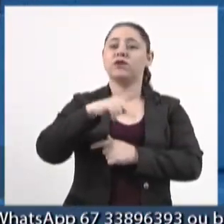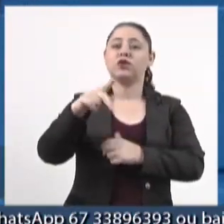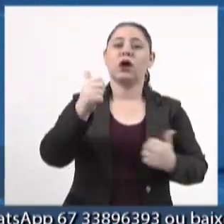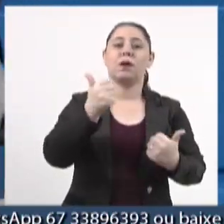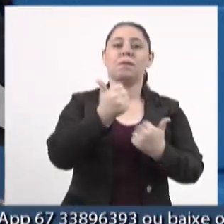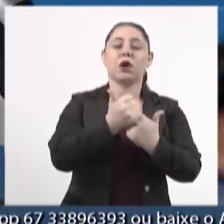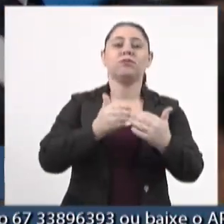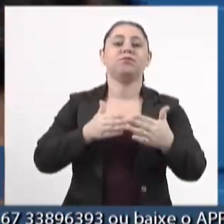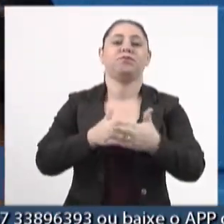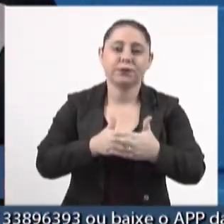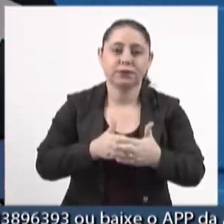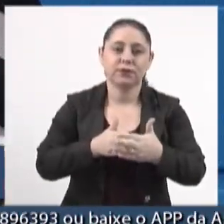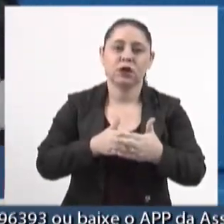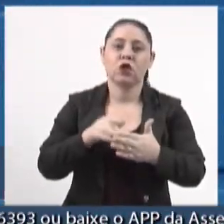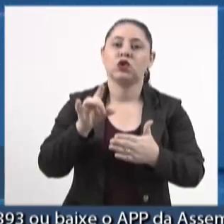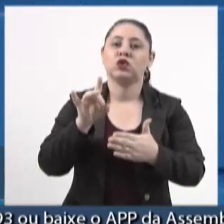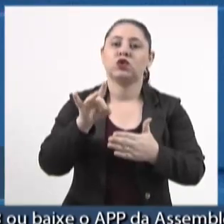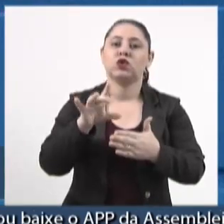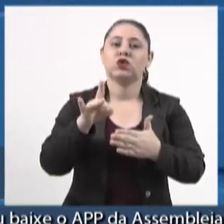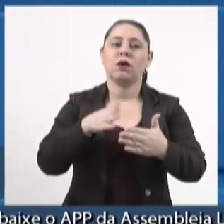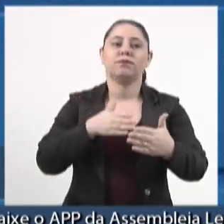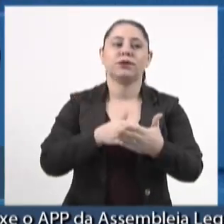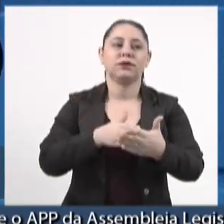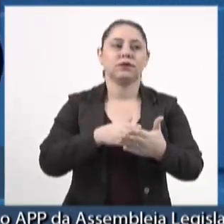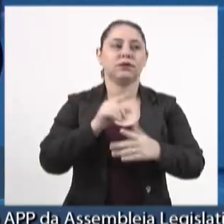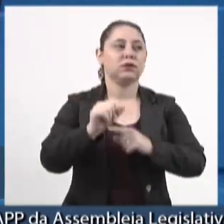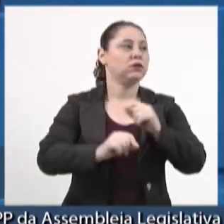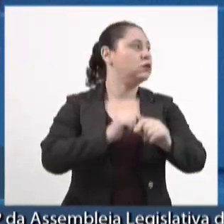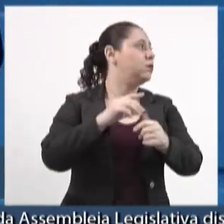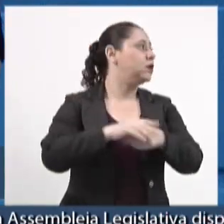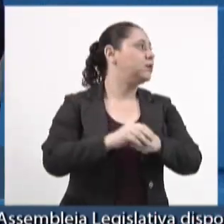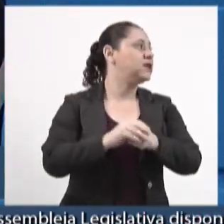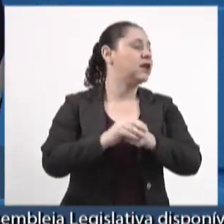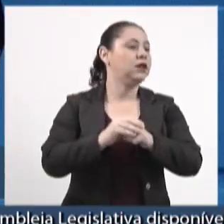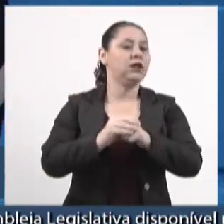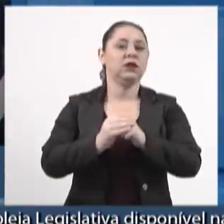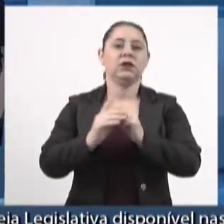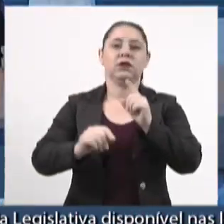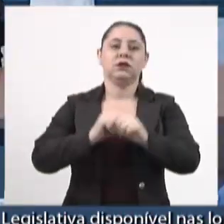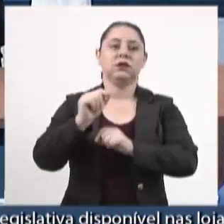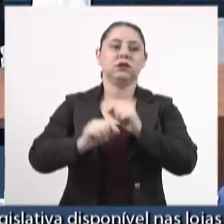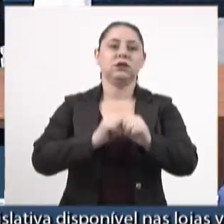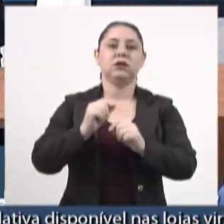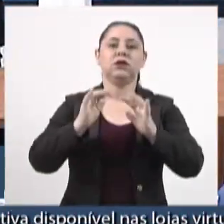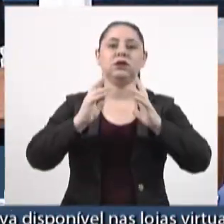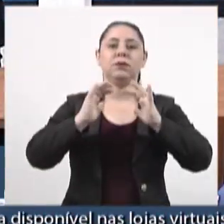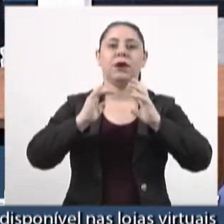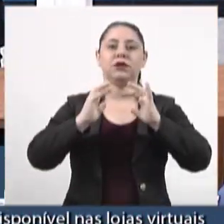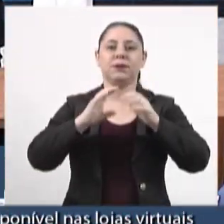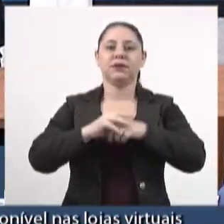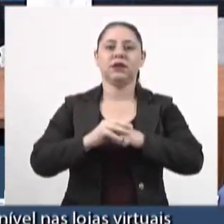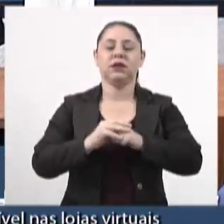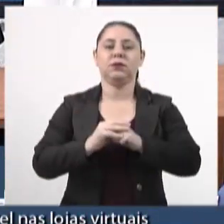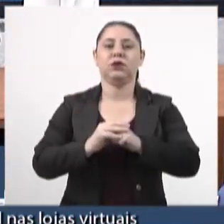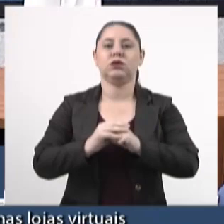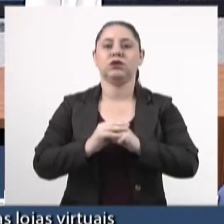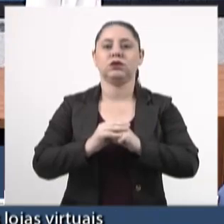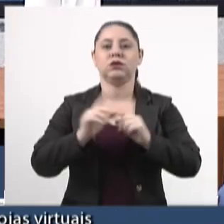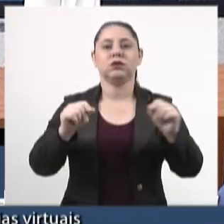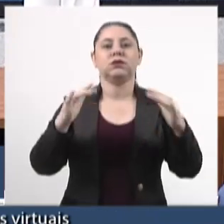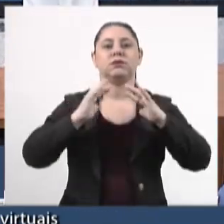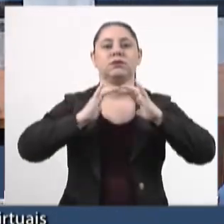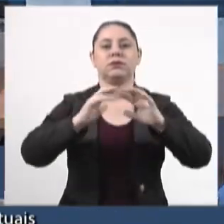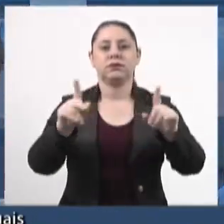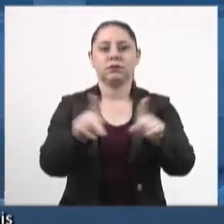ele se limita, presidente Renato Câmara, ele se limita aos portadores de autismo, da síndrome de autismo, e também